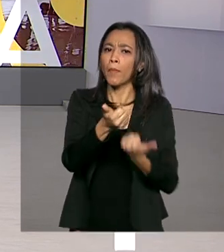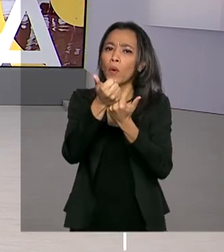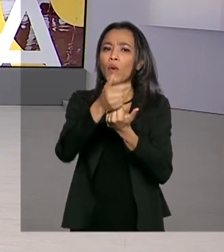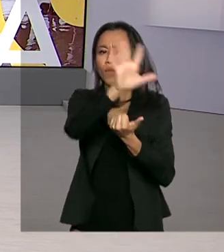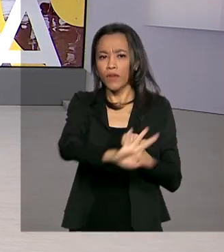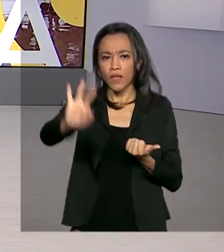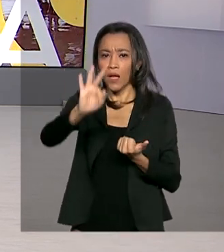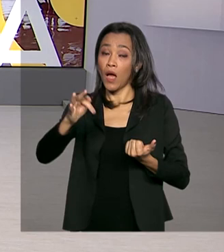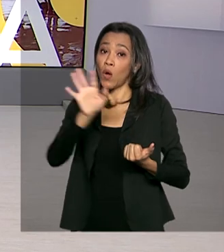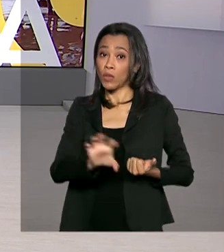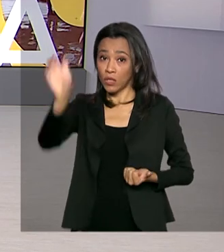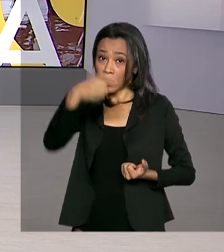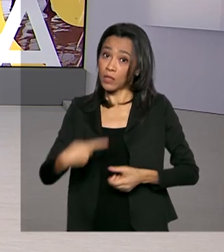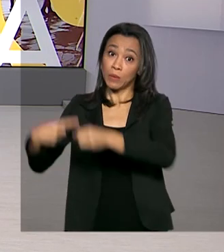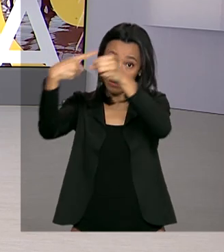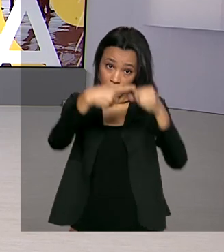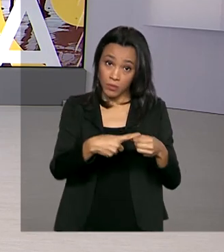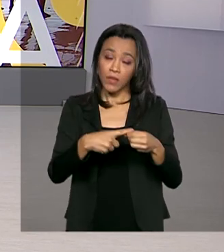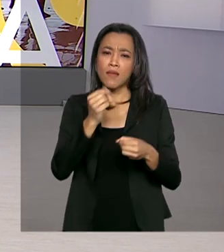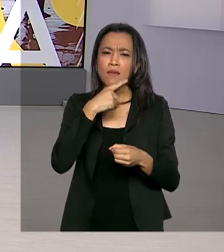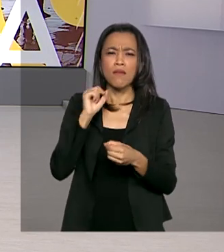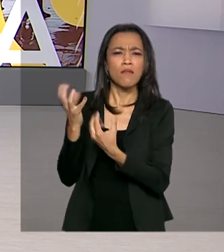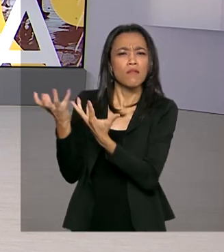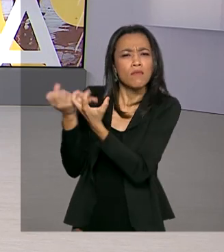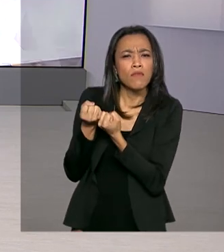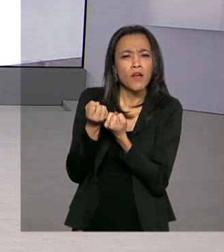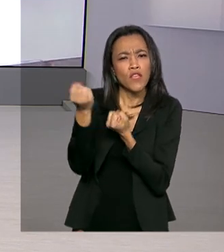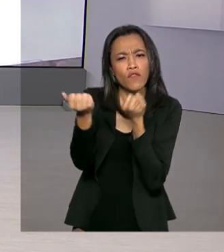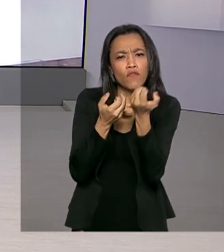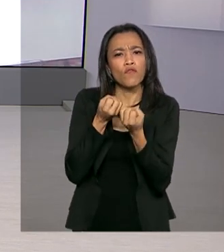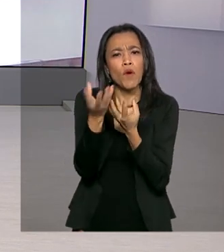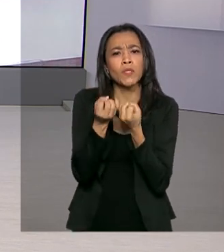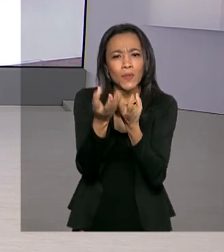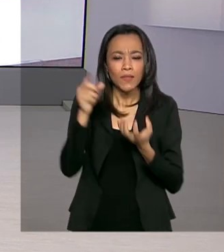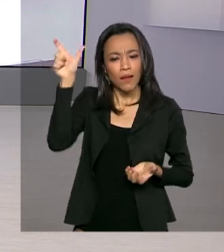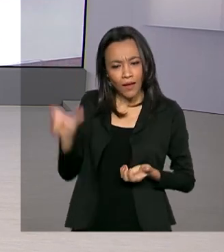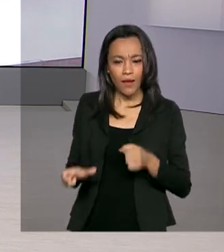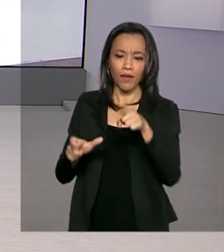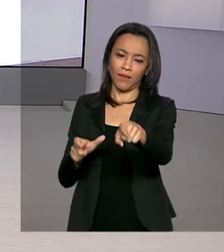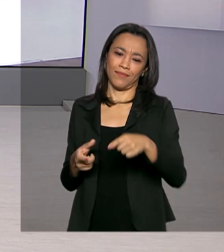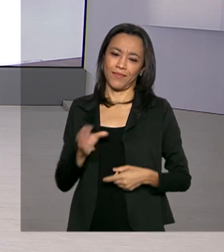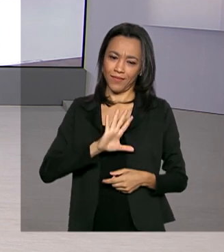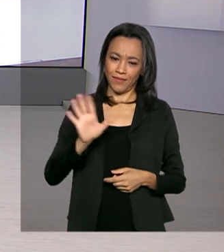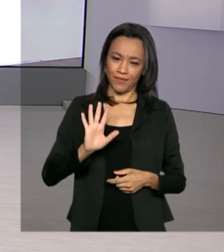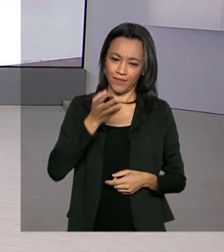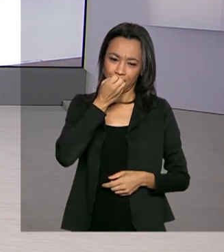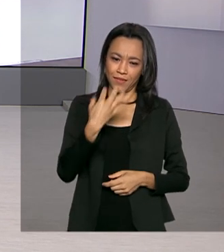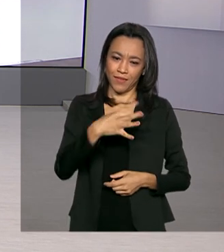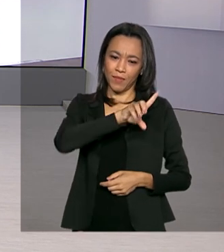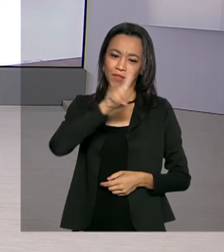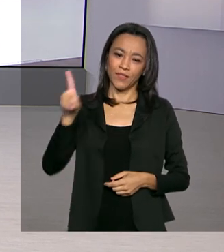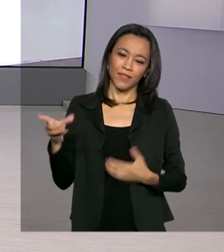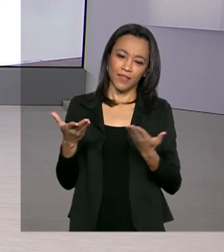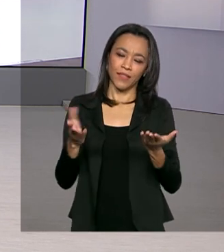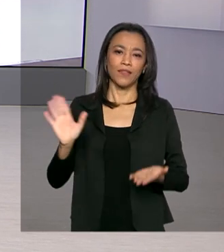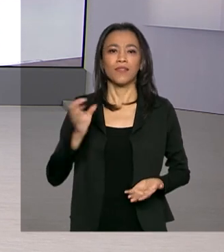estados e municípios. Quem traz as informações ao vivo para a gente é a repórter Márcia Fernandes. Oi, Marcinha, bom dia! Oi, Renata, bom